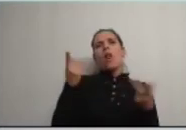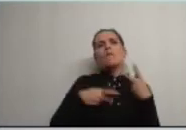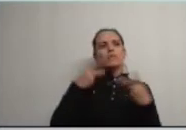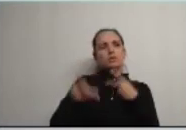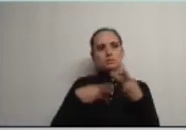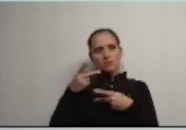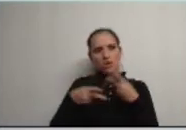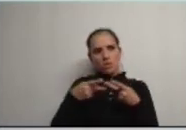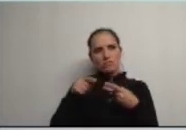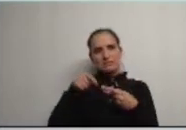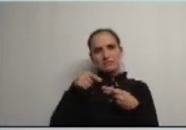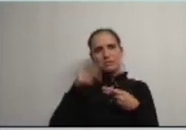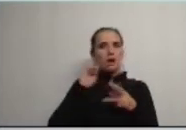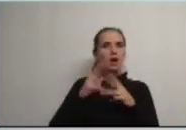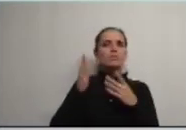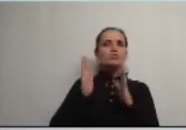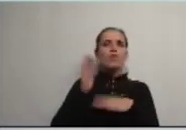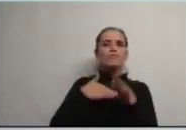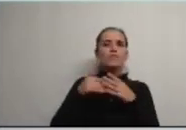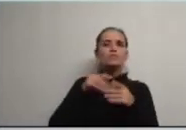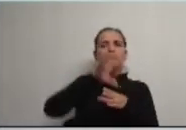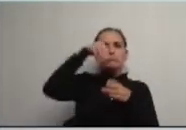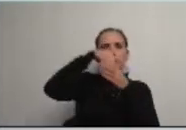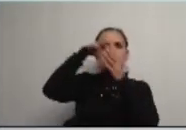é que este município já fez às suas escolas